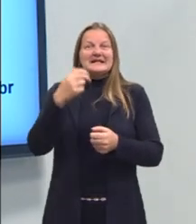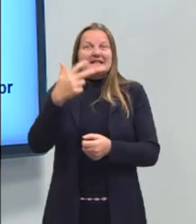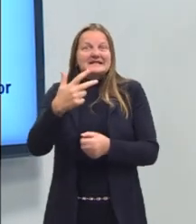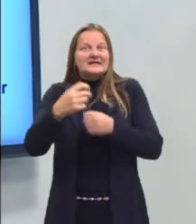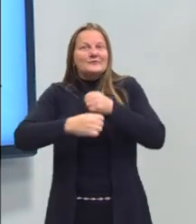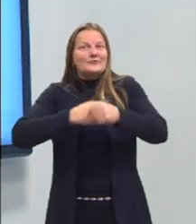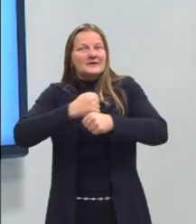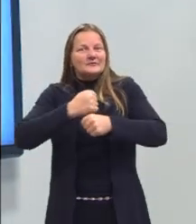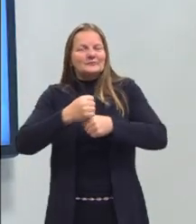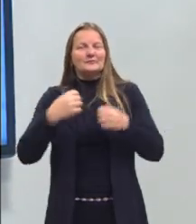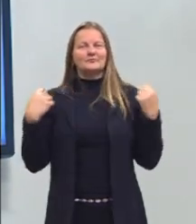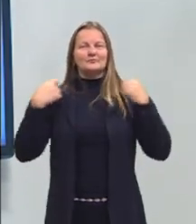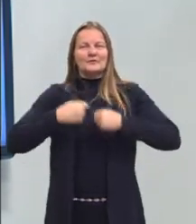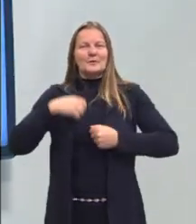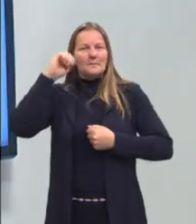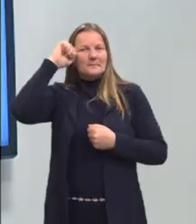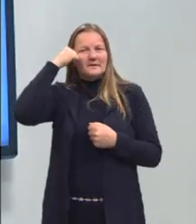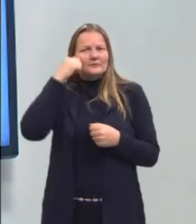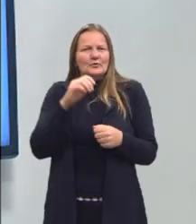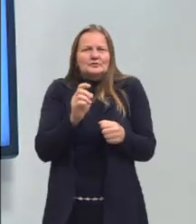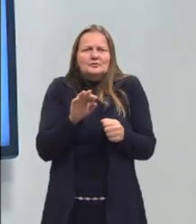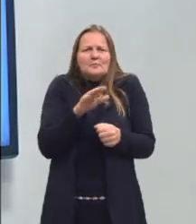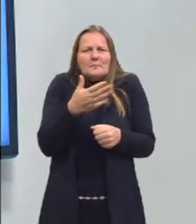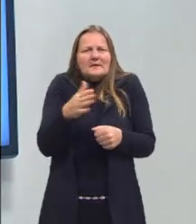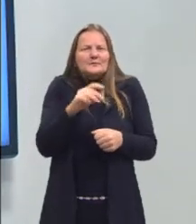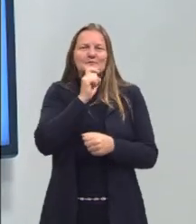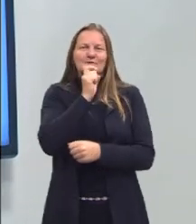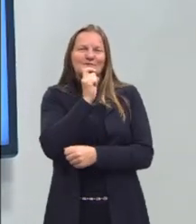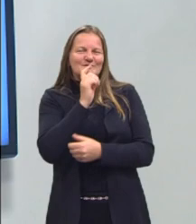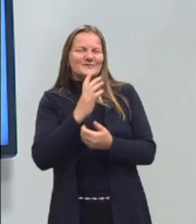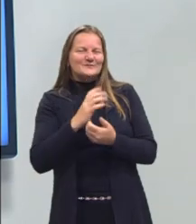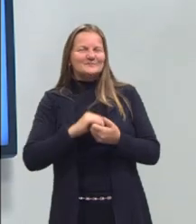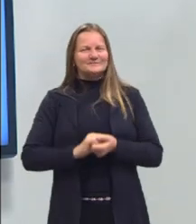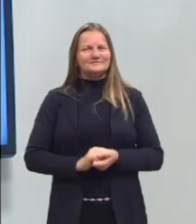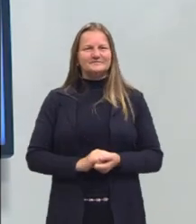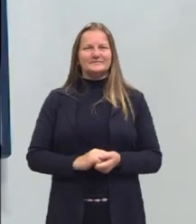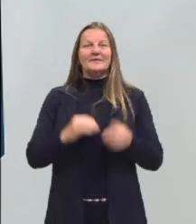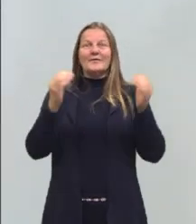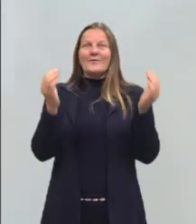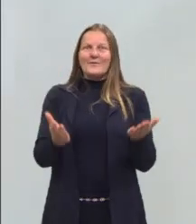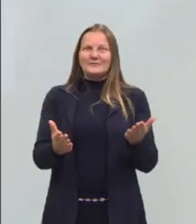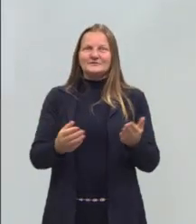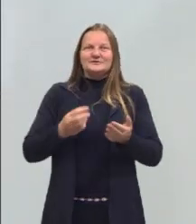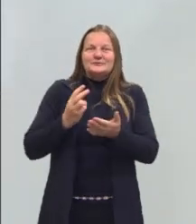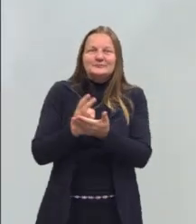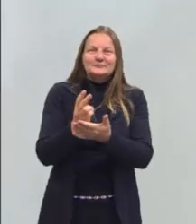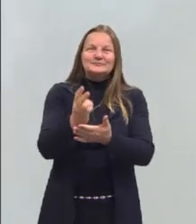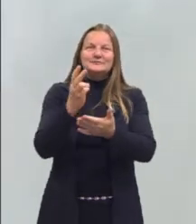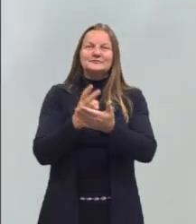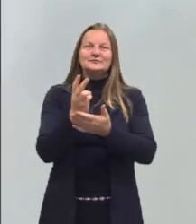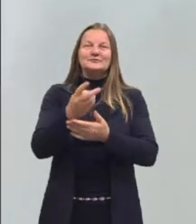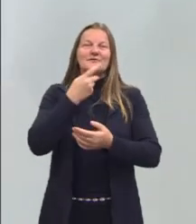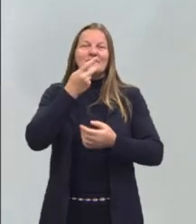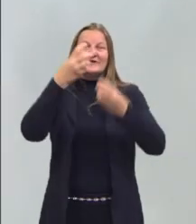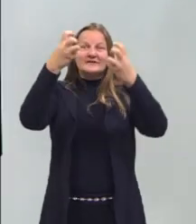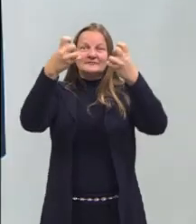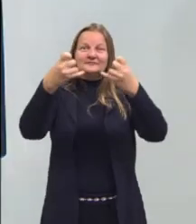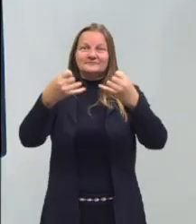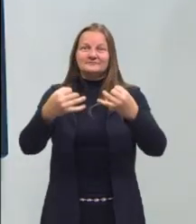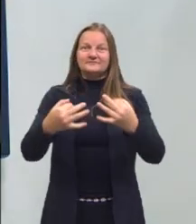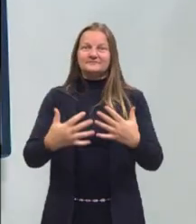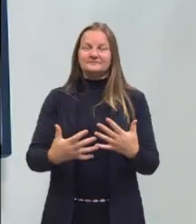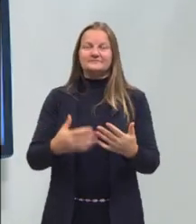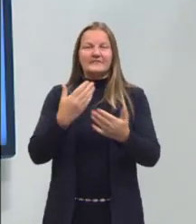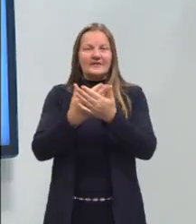casaquinho preto por cima, porque hoje está um dia mais friozinho. Hoje a gente continua falando sobre aquilo que a gente já vinha